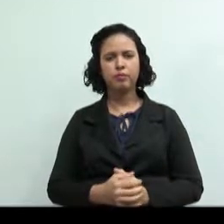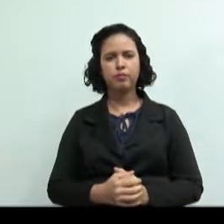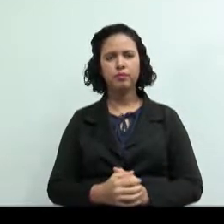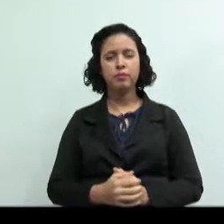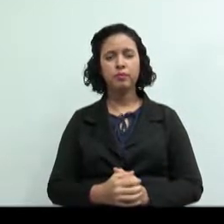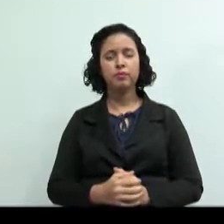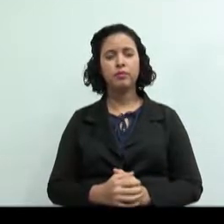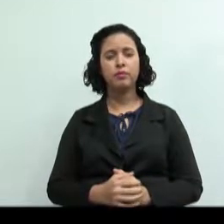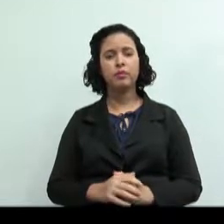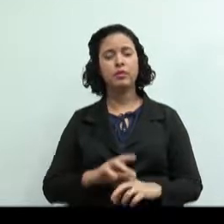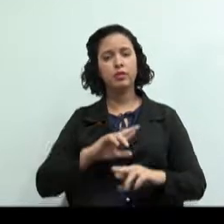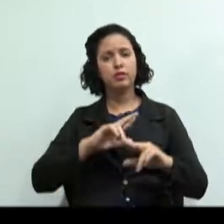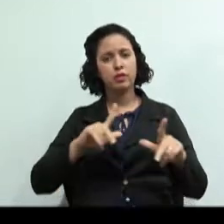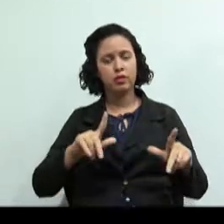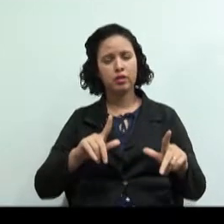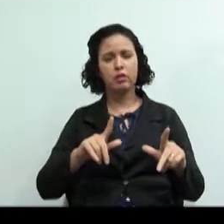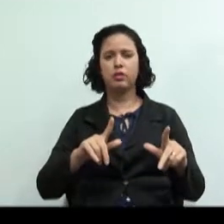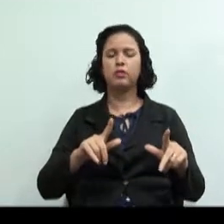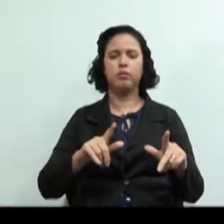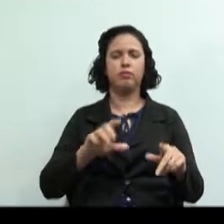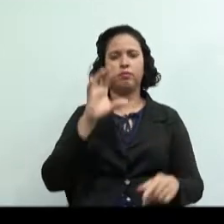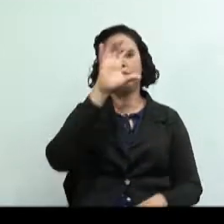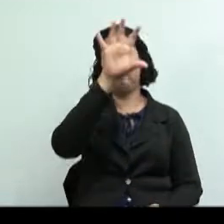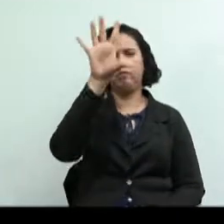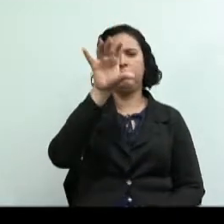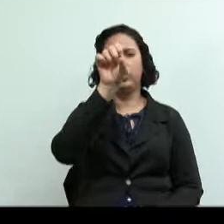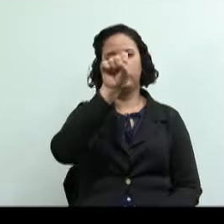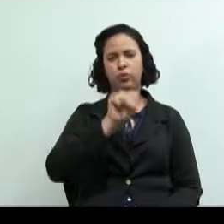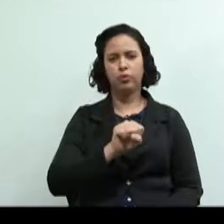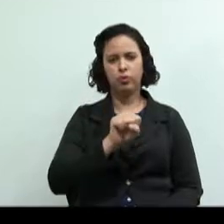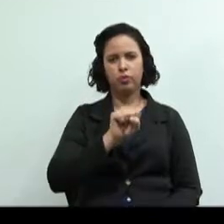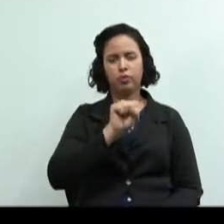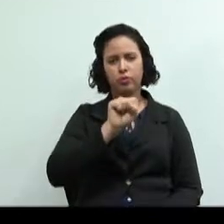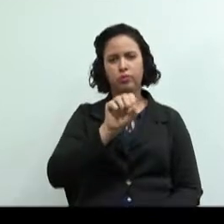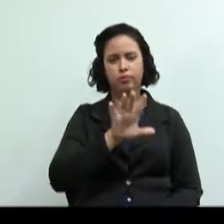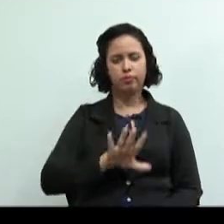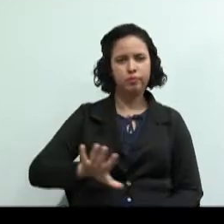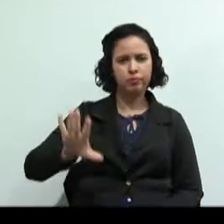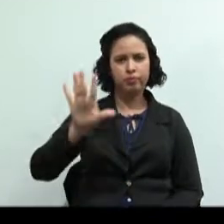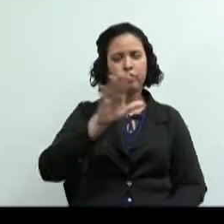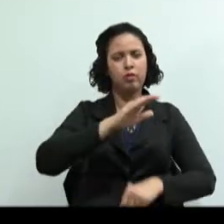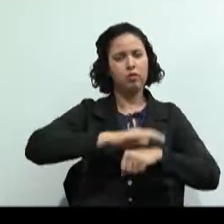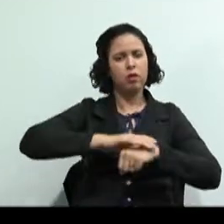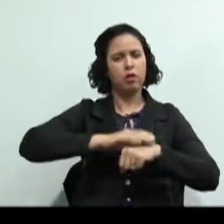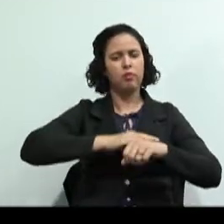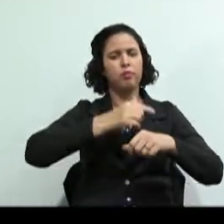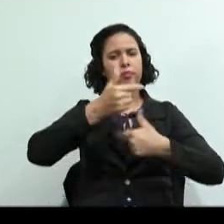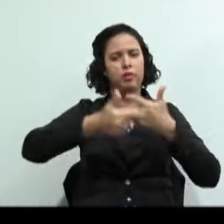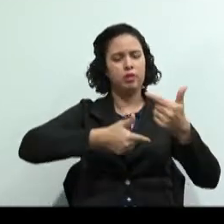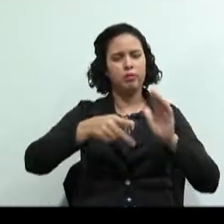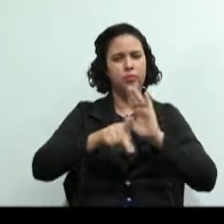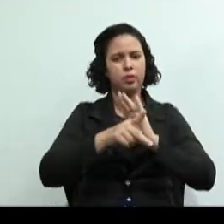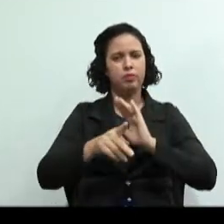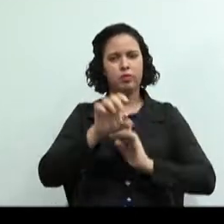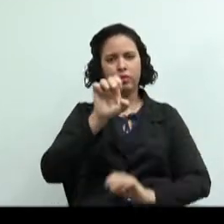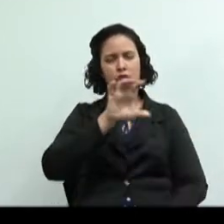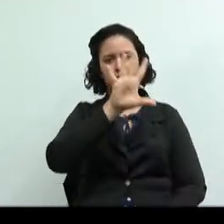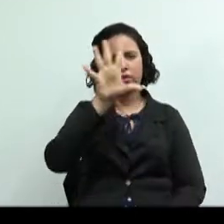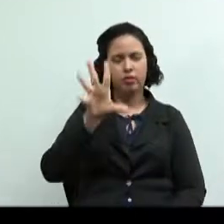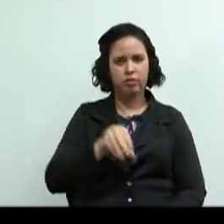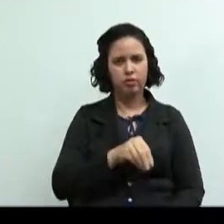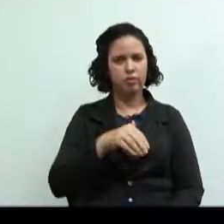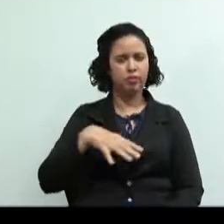Diferentemente das regiões sul e sudeste, onde a mão de obra europeia veio para ocupar pequenas e médias